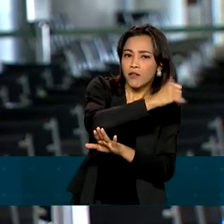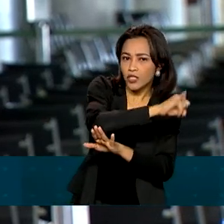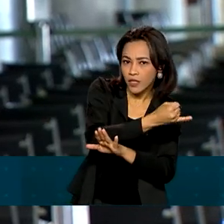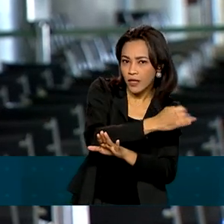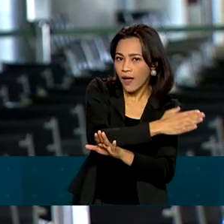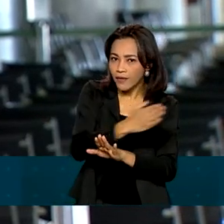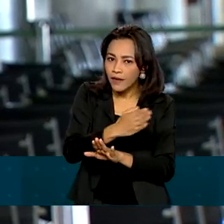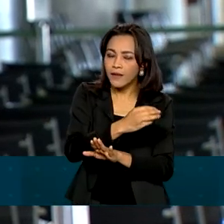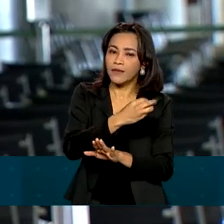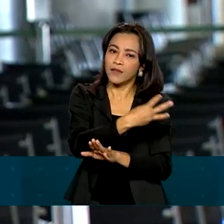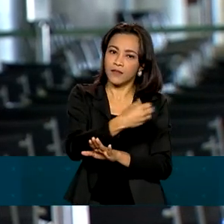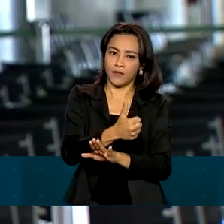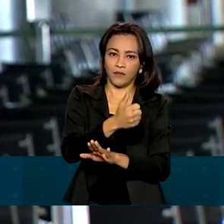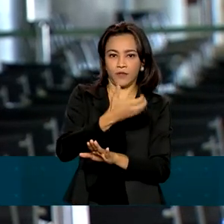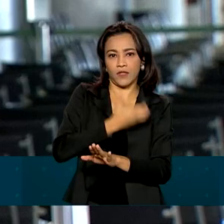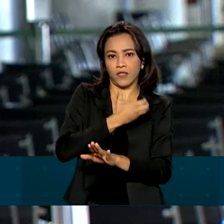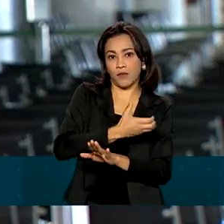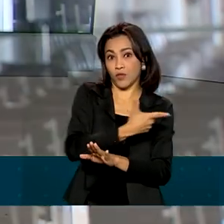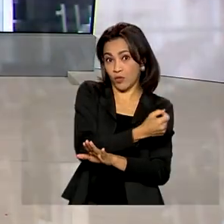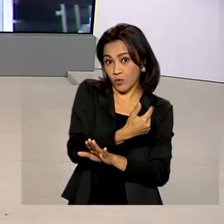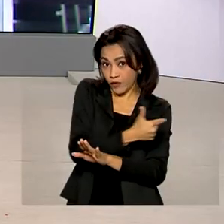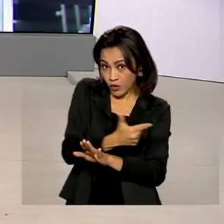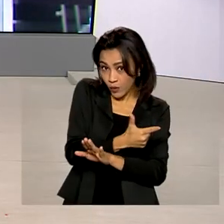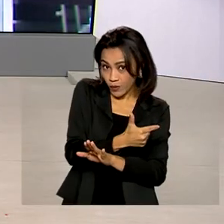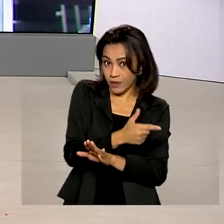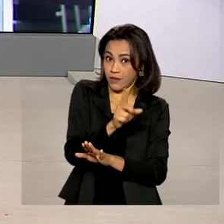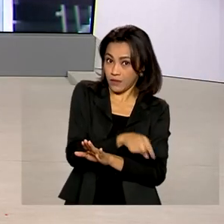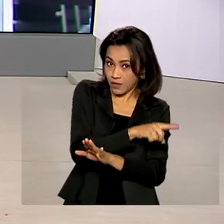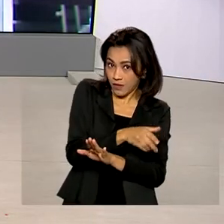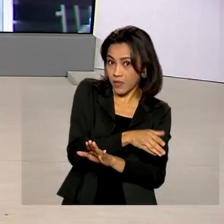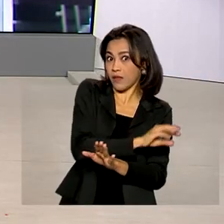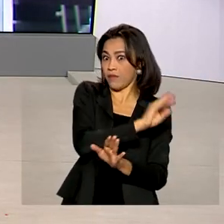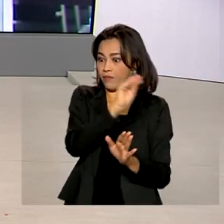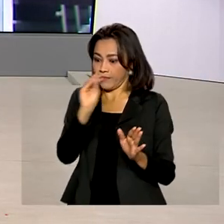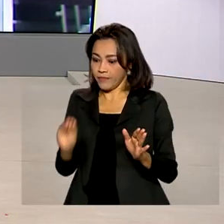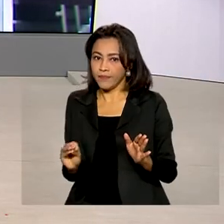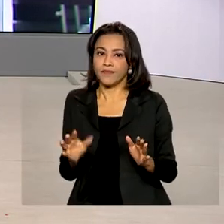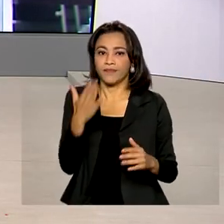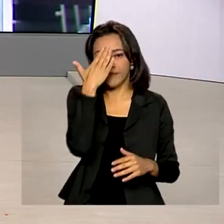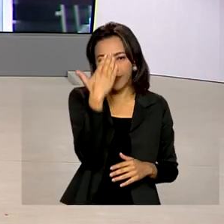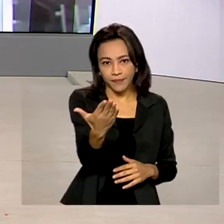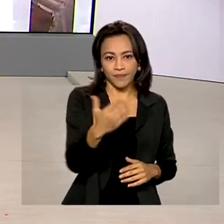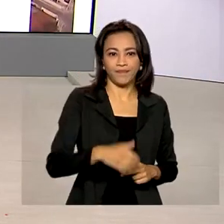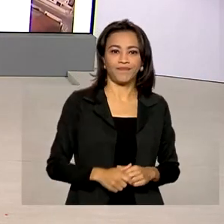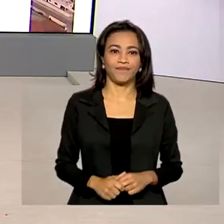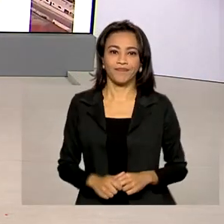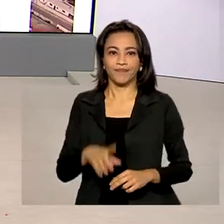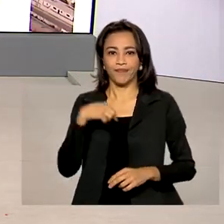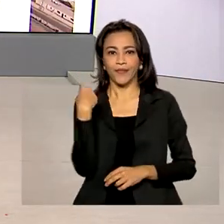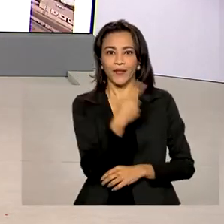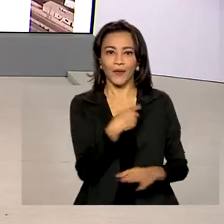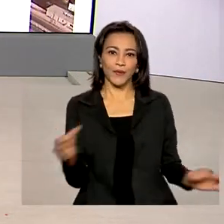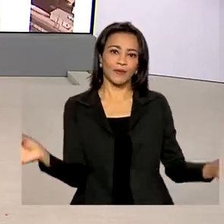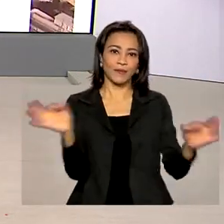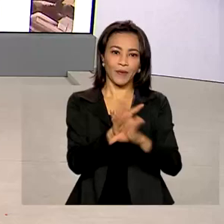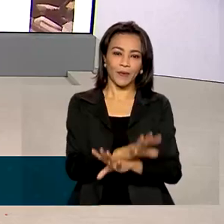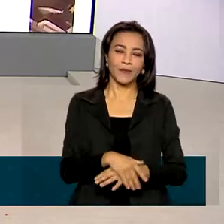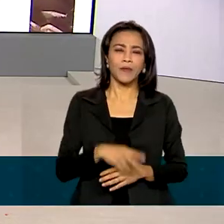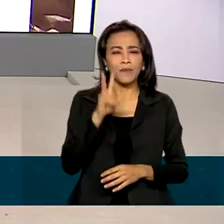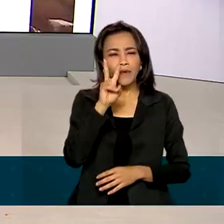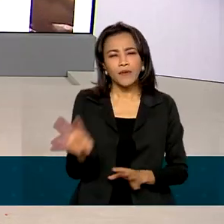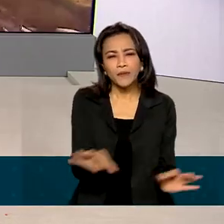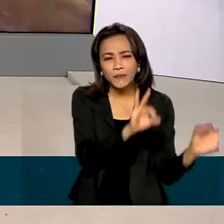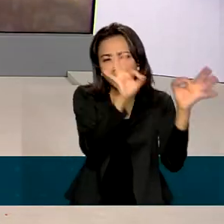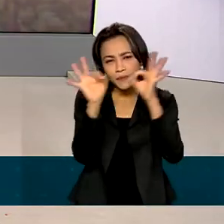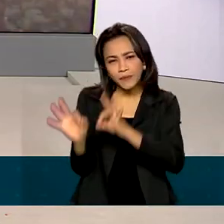dezembro de 2022. Mário, volto com você. Obrigada, Glauco. E a gente fica por aqui para rever as